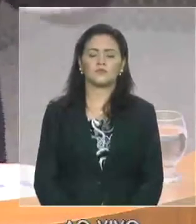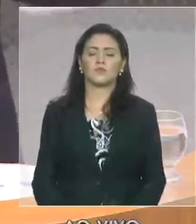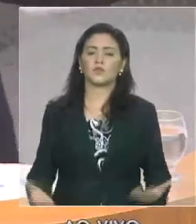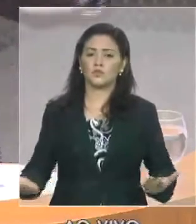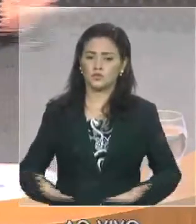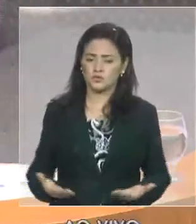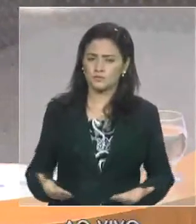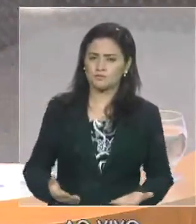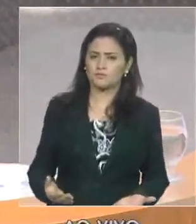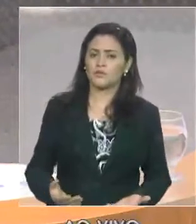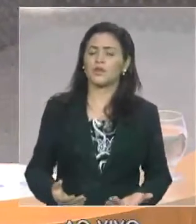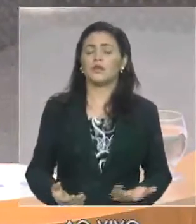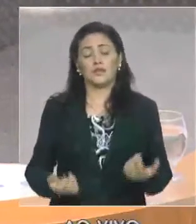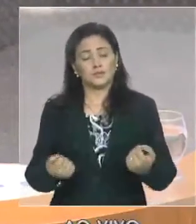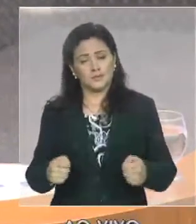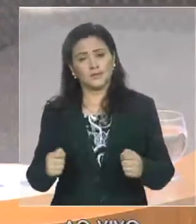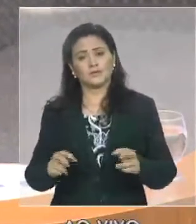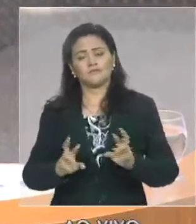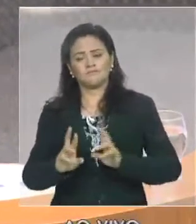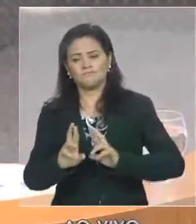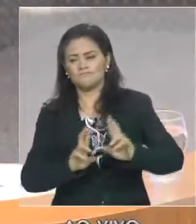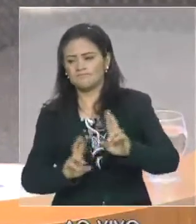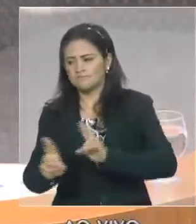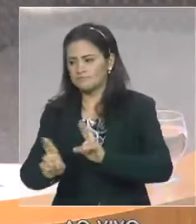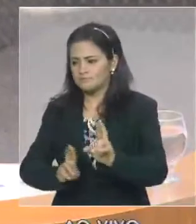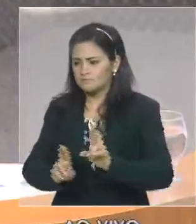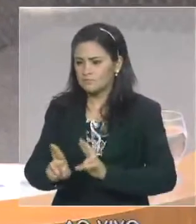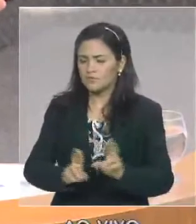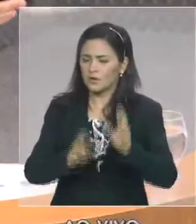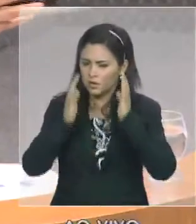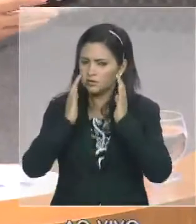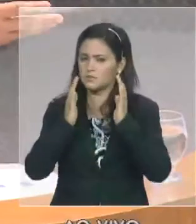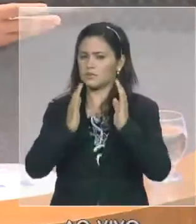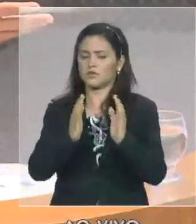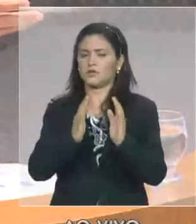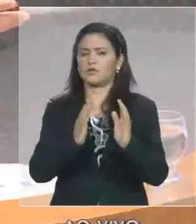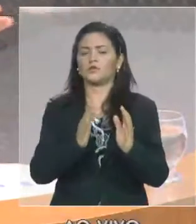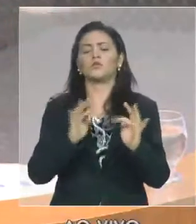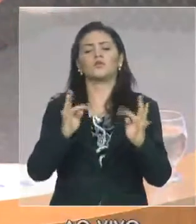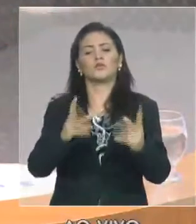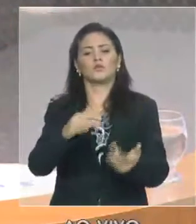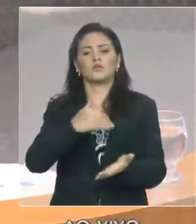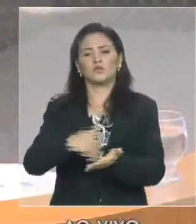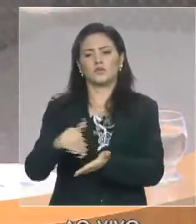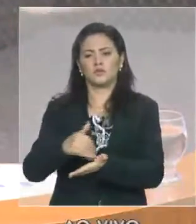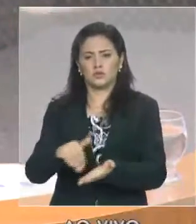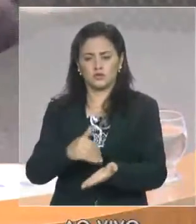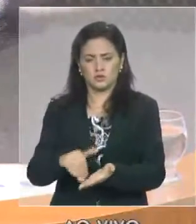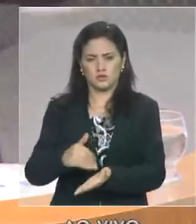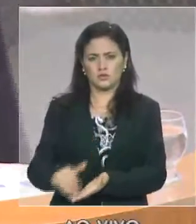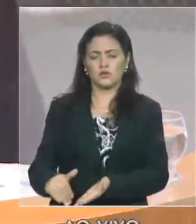respeitoso com os demais secretários e secretárias, fazerem com que novos cortes sejam possíveis para que nós